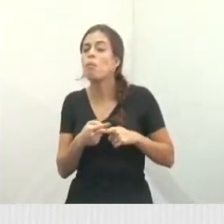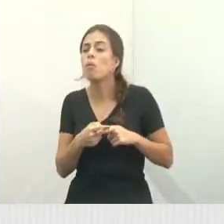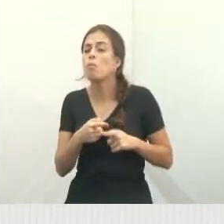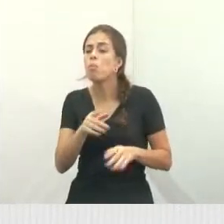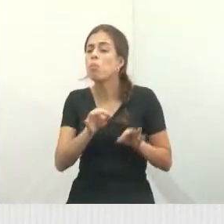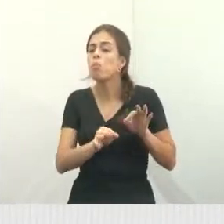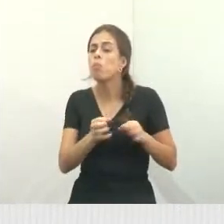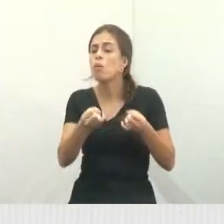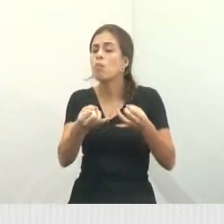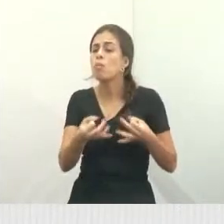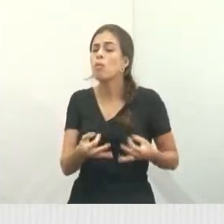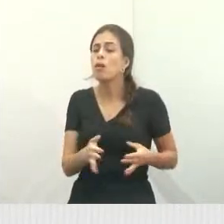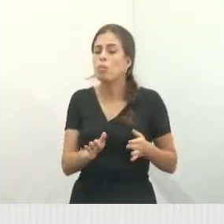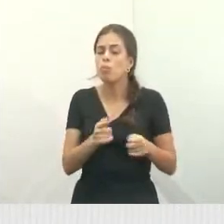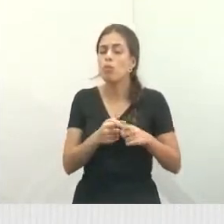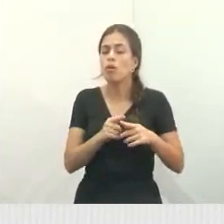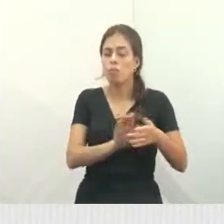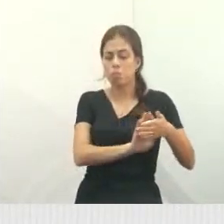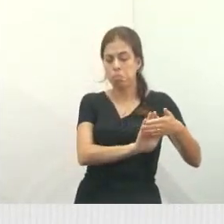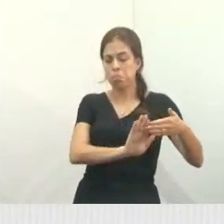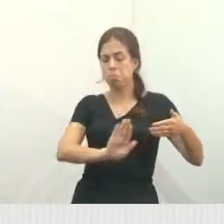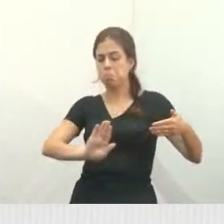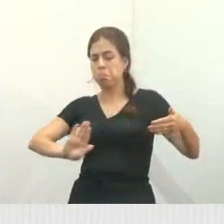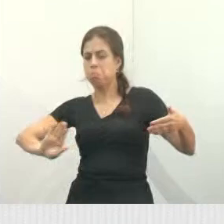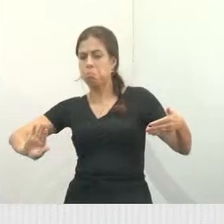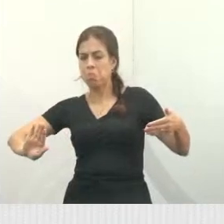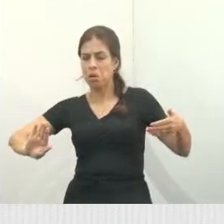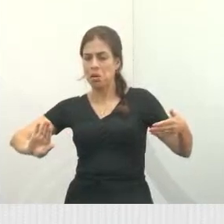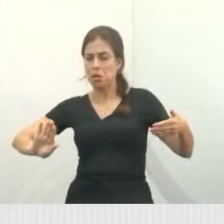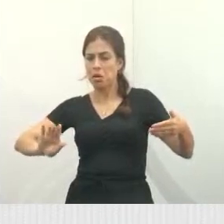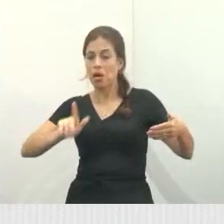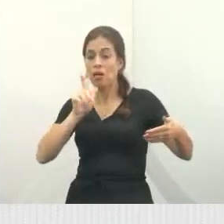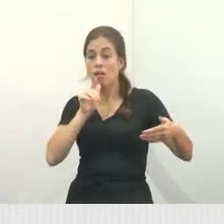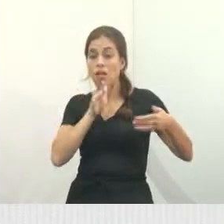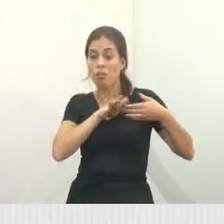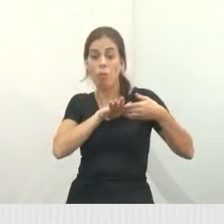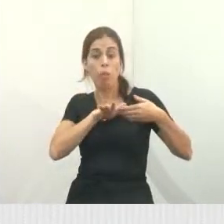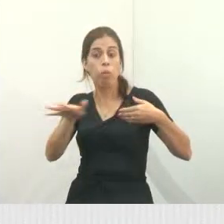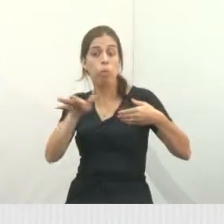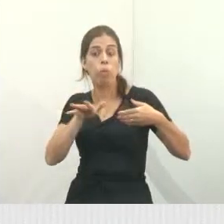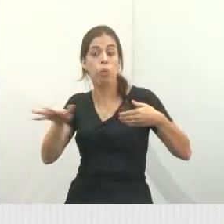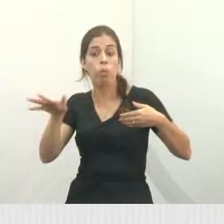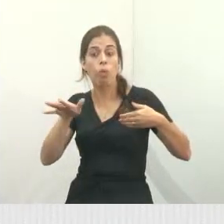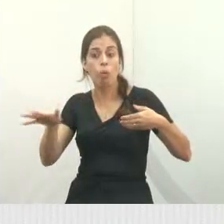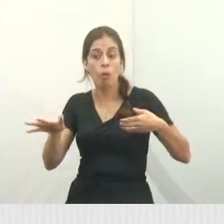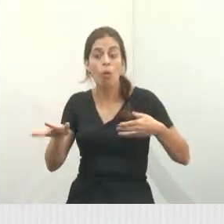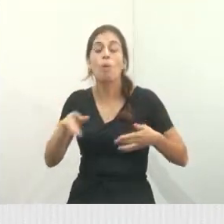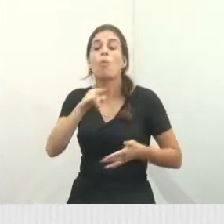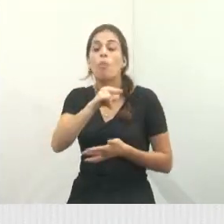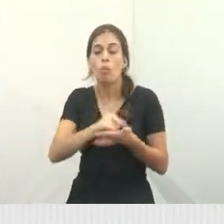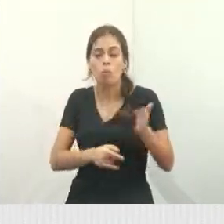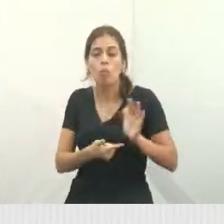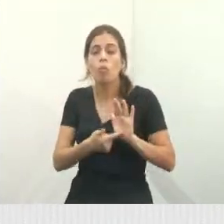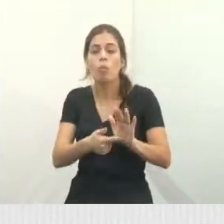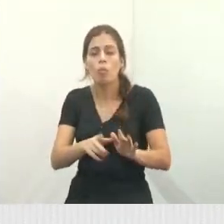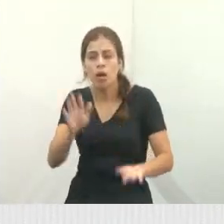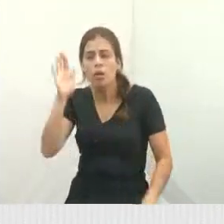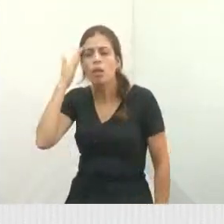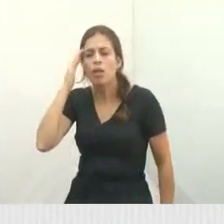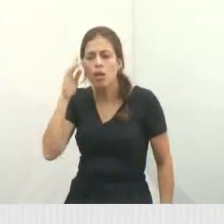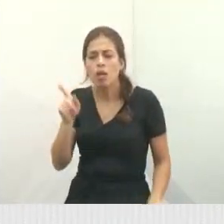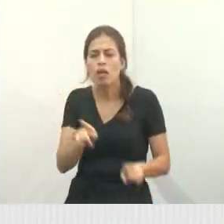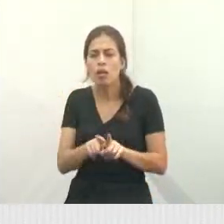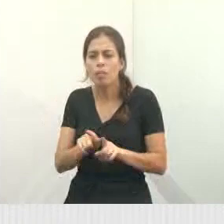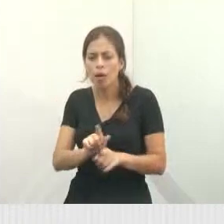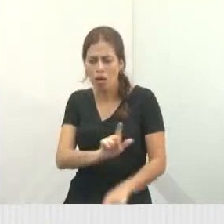justificar aí, que fecharam isso aqui? O excesso de água para lá está indo muito? Então, vamos mandar documento também. Entender aqui o cimento. Mostra mais